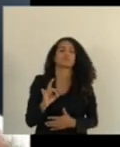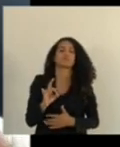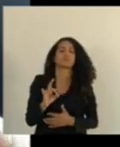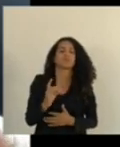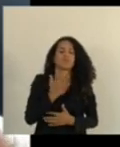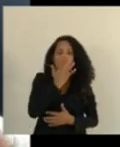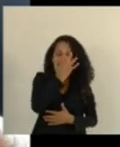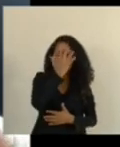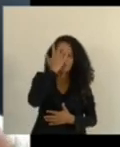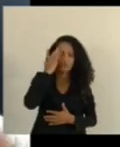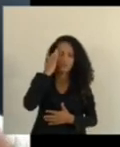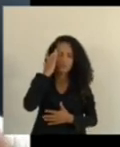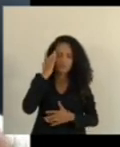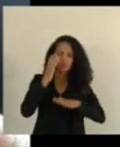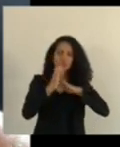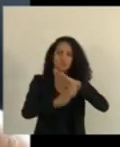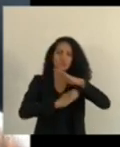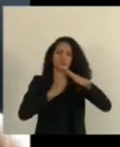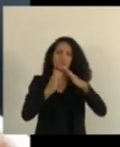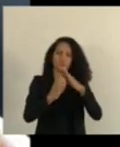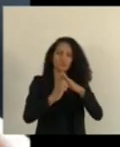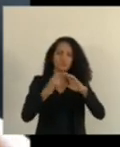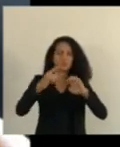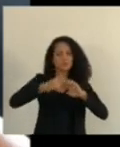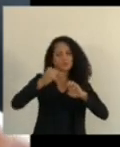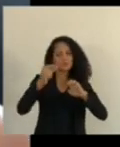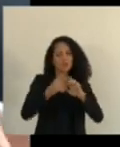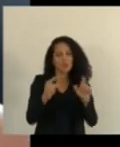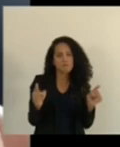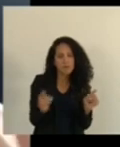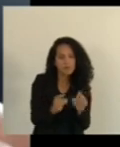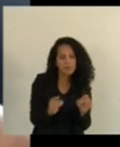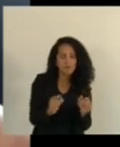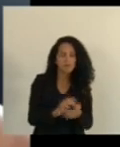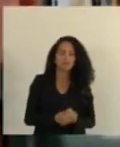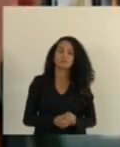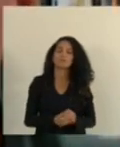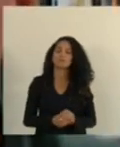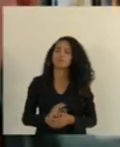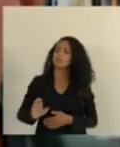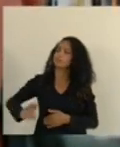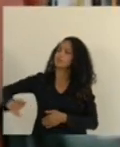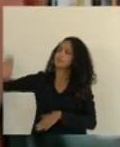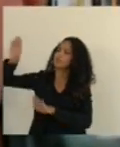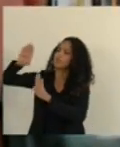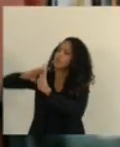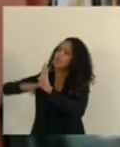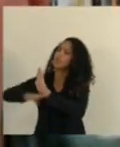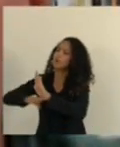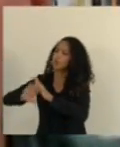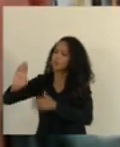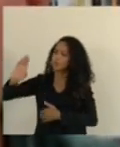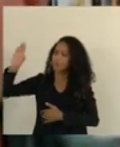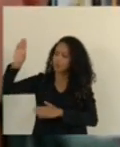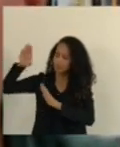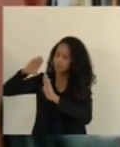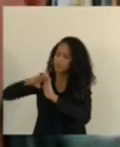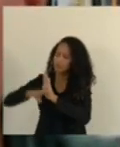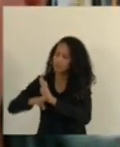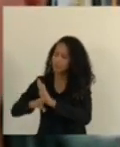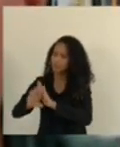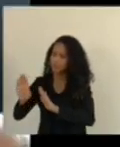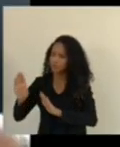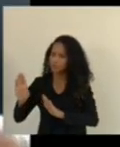dos pequenos e dos microempresários. Pela ordem deputada Irine deputada Irine pela ordem